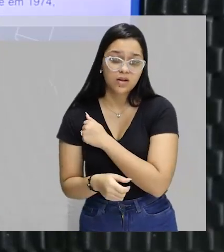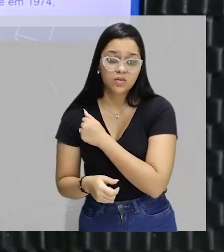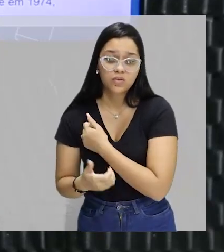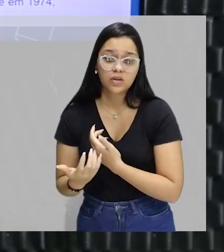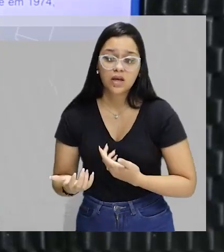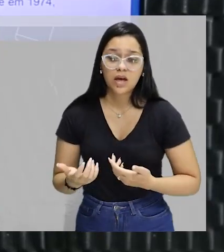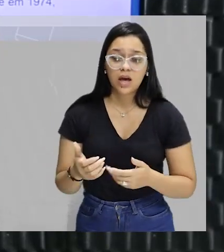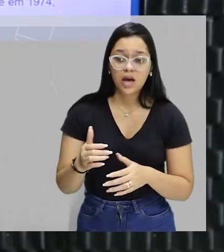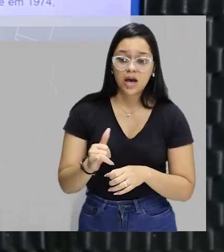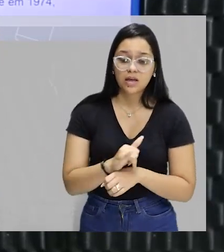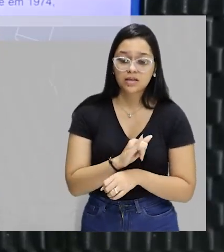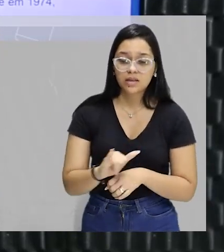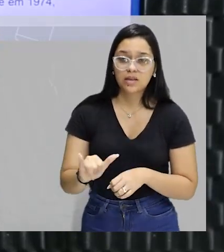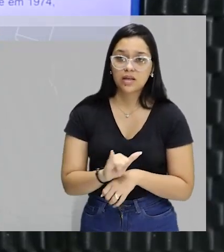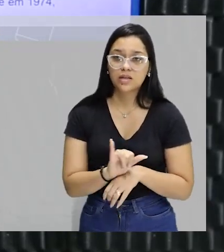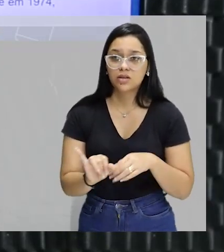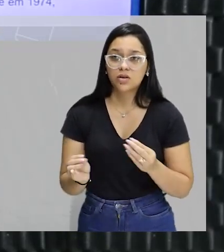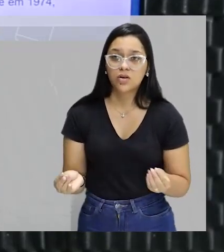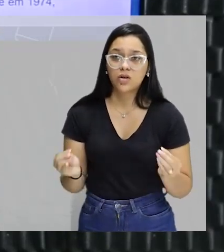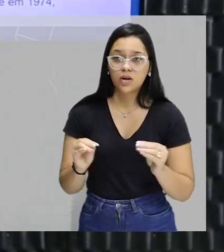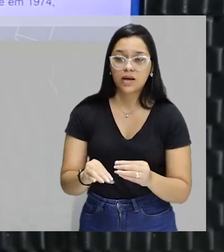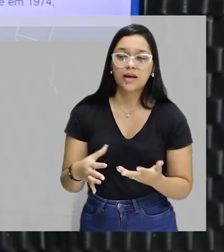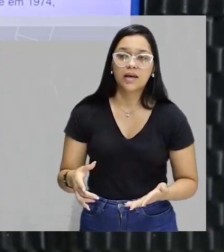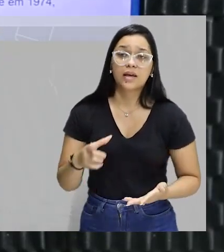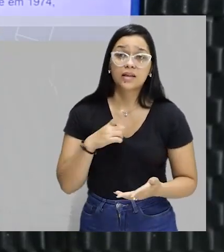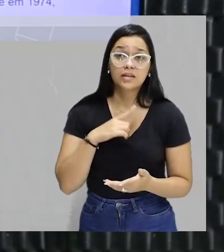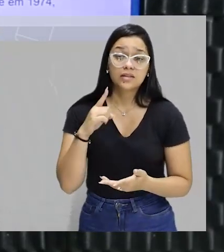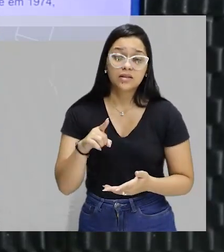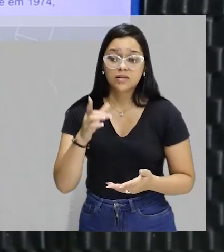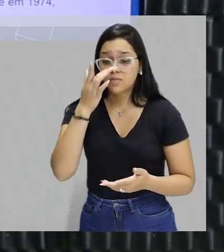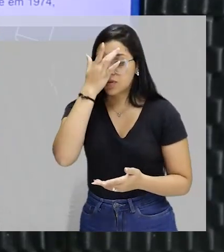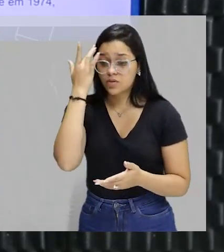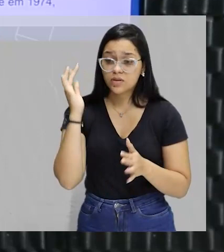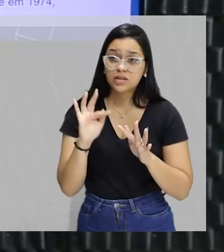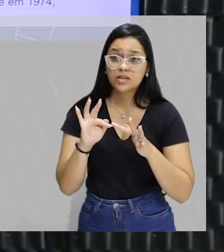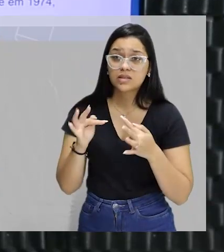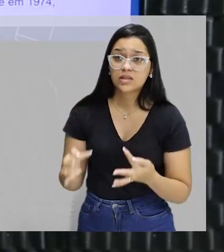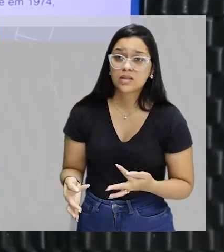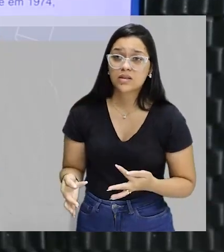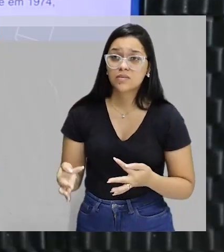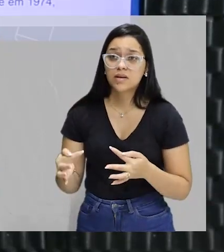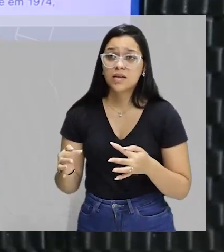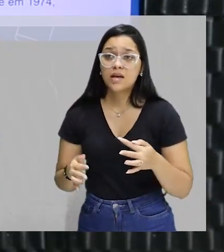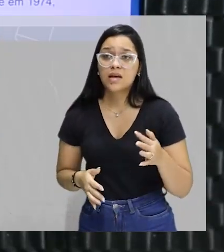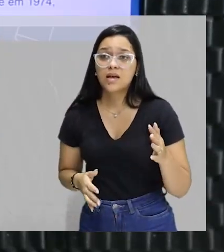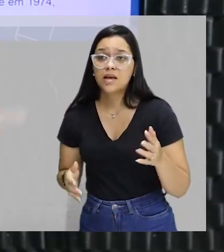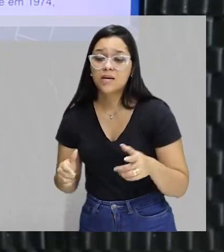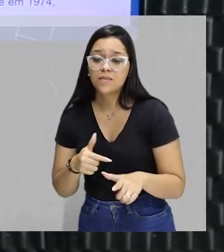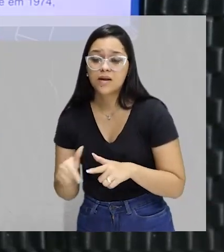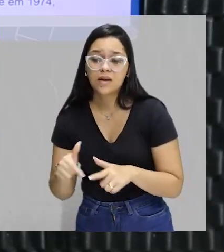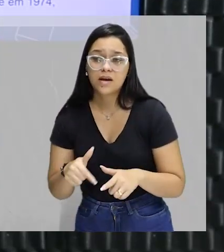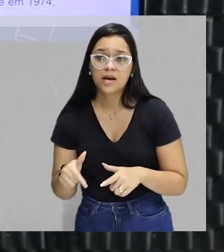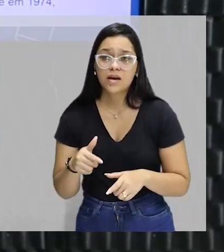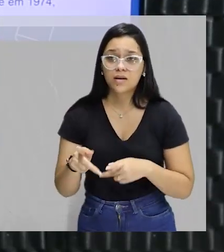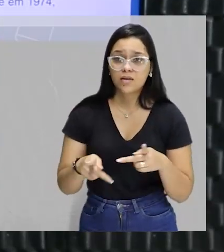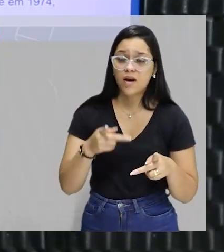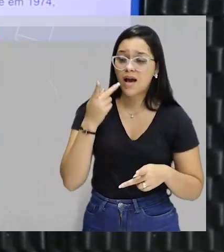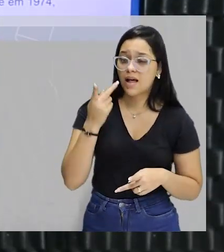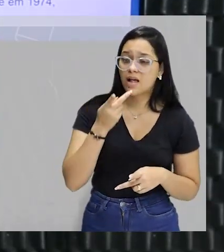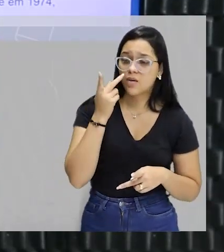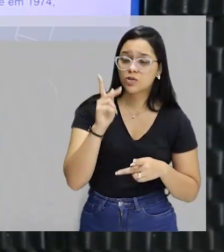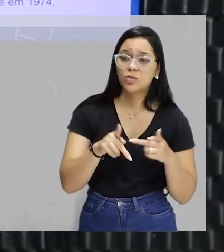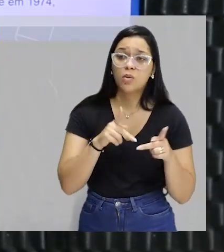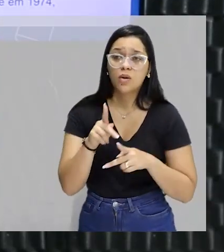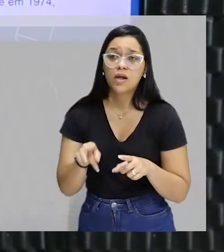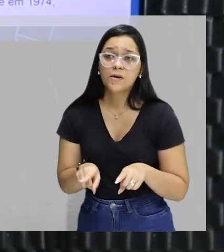a estratégia de você colocar protagonistas que são pessoas simples, os desempregados, o pessoal do povo, a linguagem mais